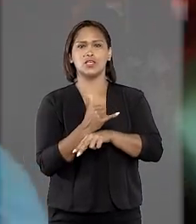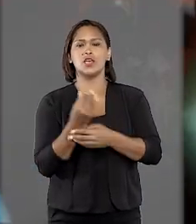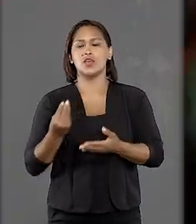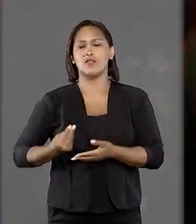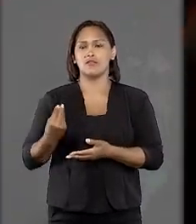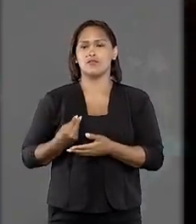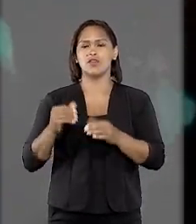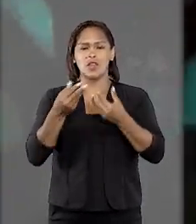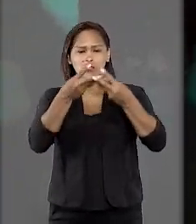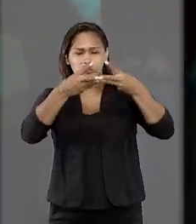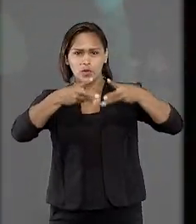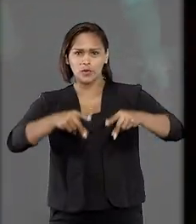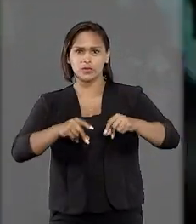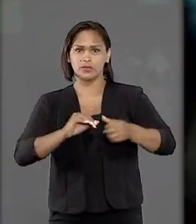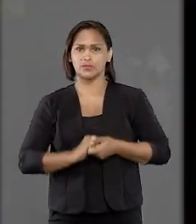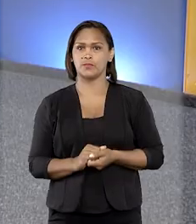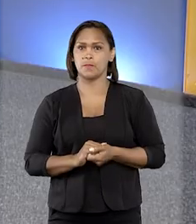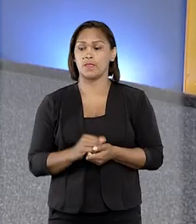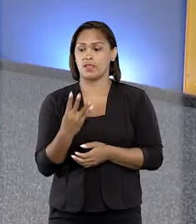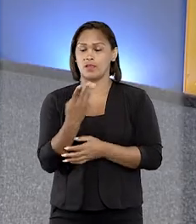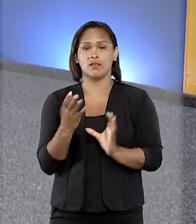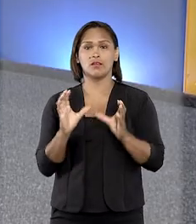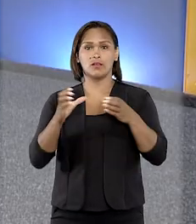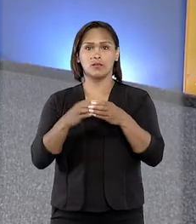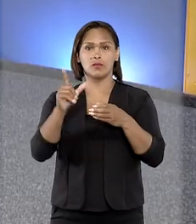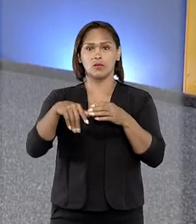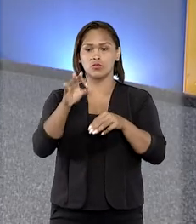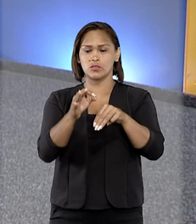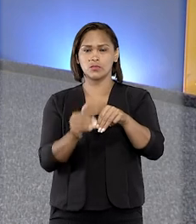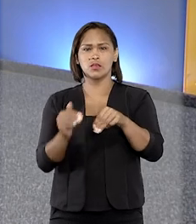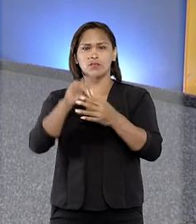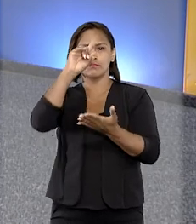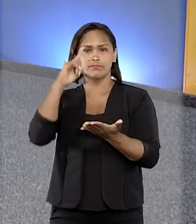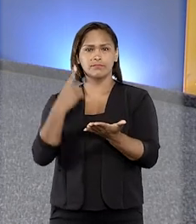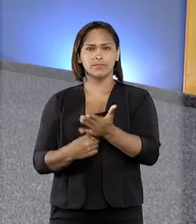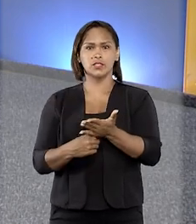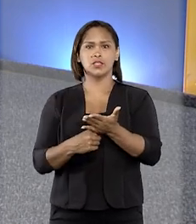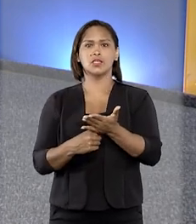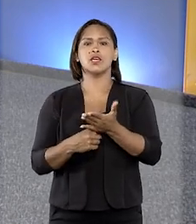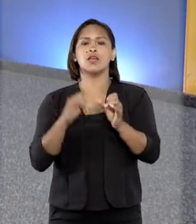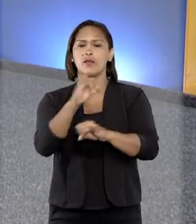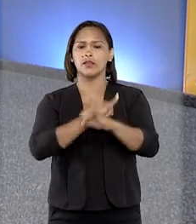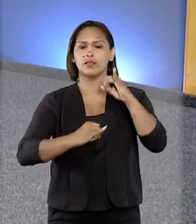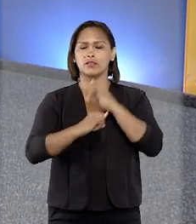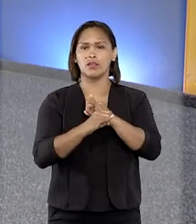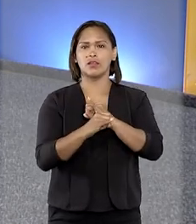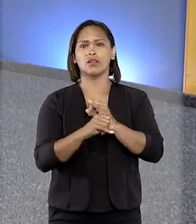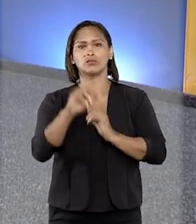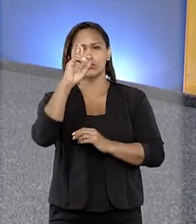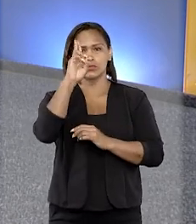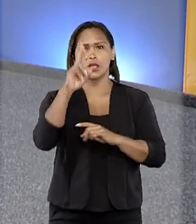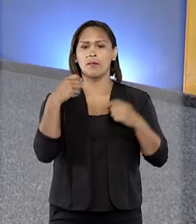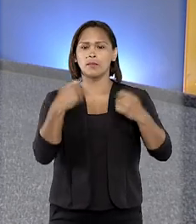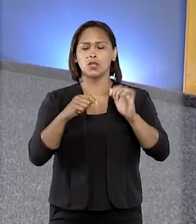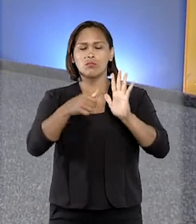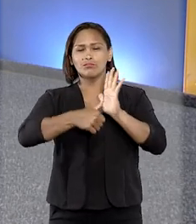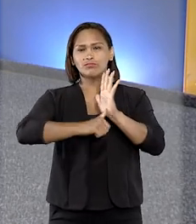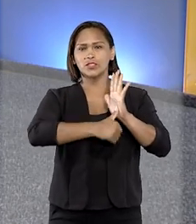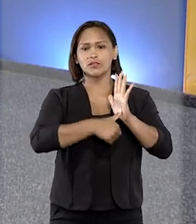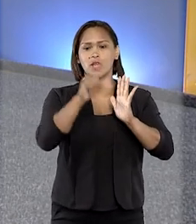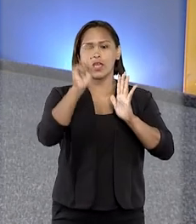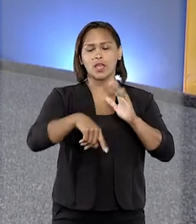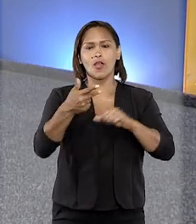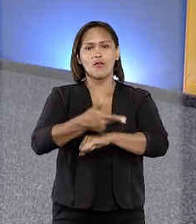sobreviveram à tragédia. Na quarta turma, os ministros decidiram que provedores de internet devem